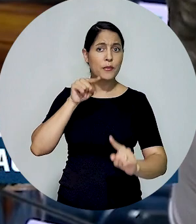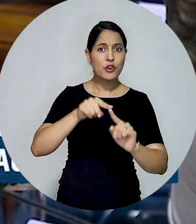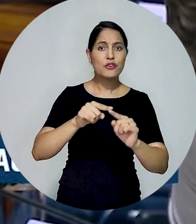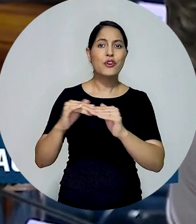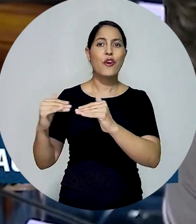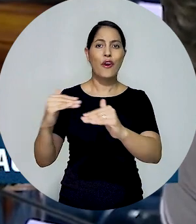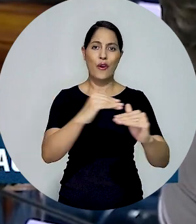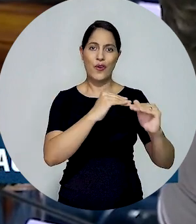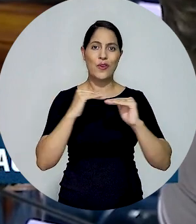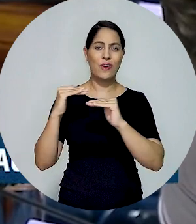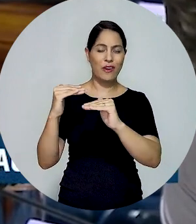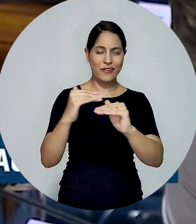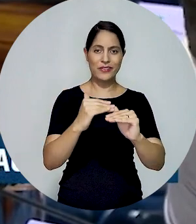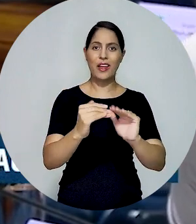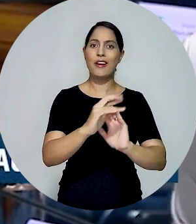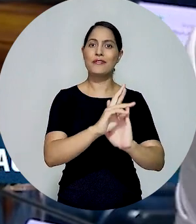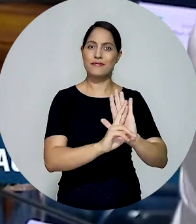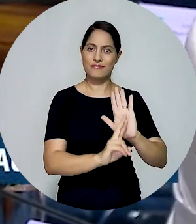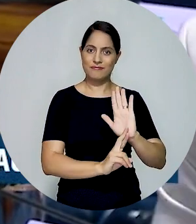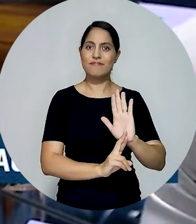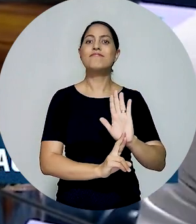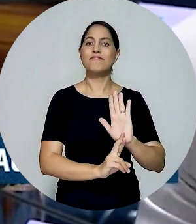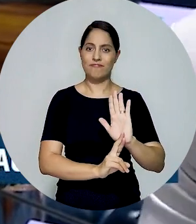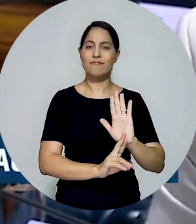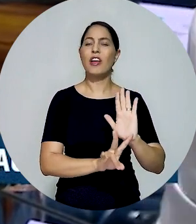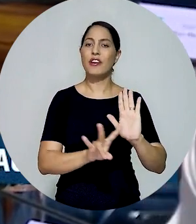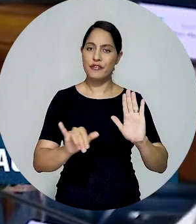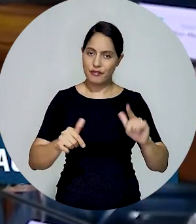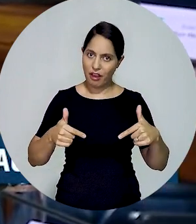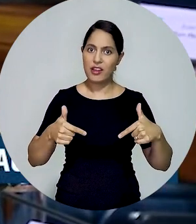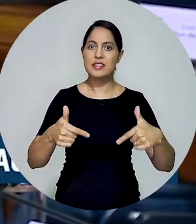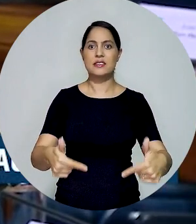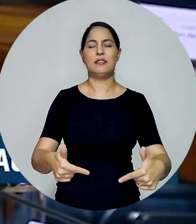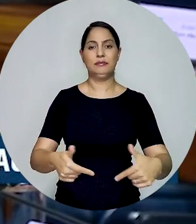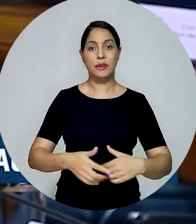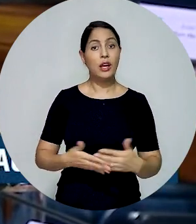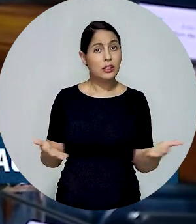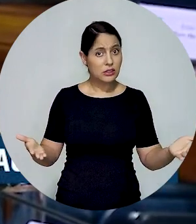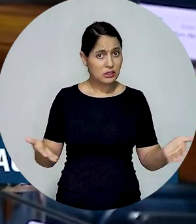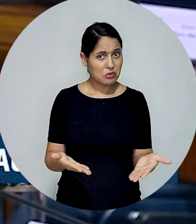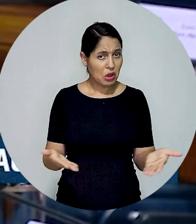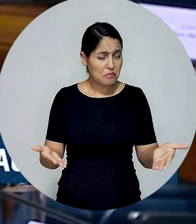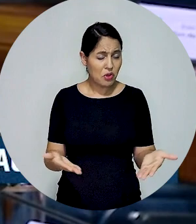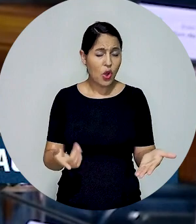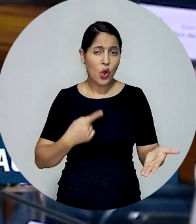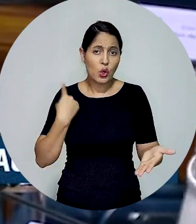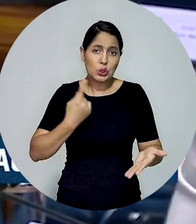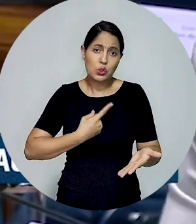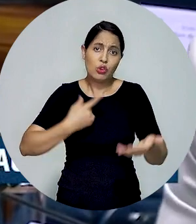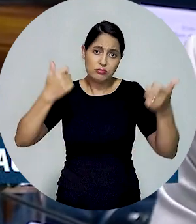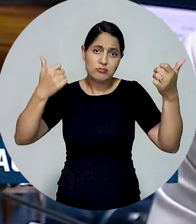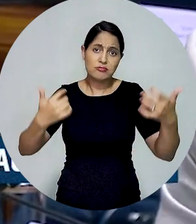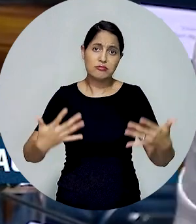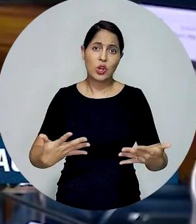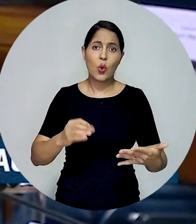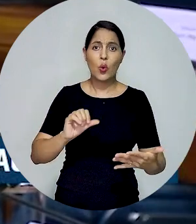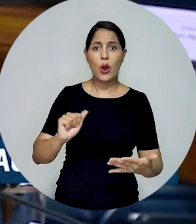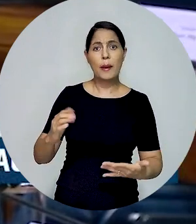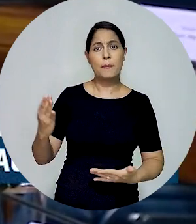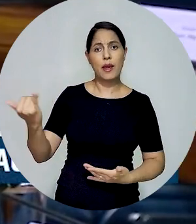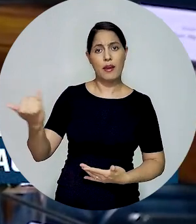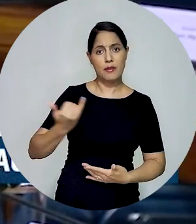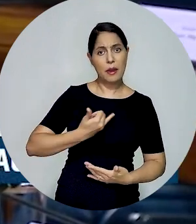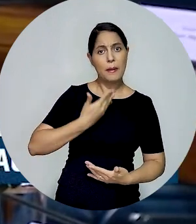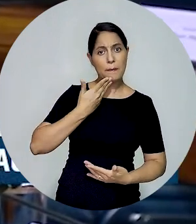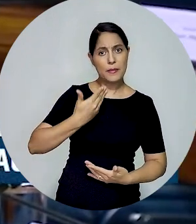os coloca numa condição de igualdade perante a formulação do juízo que deverá ser feito pelo magistrado. Apenas esse